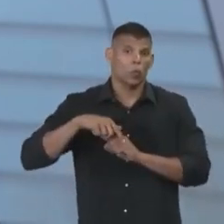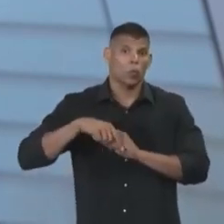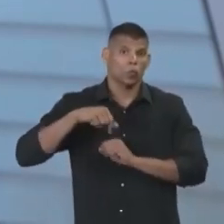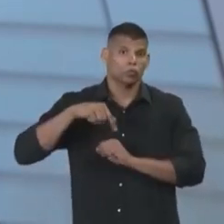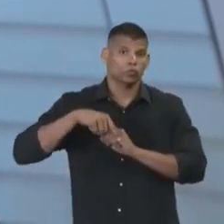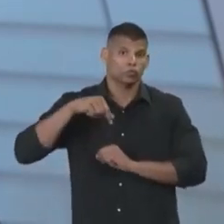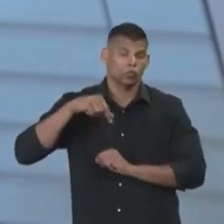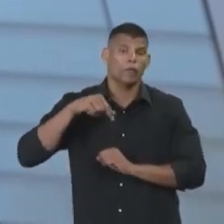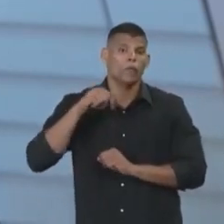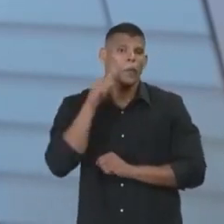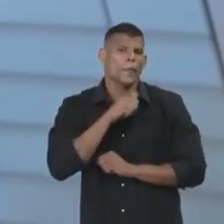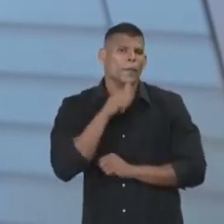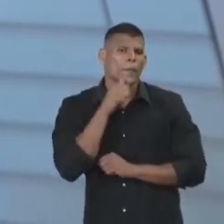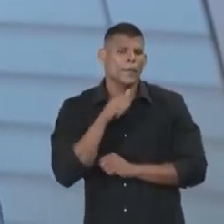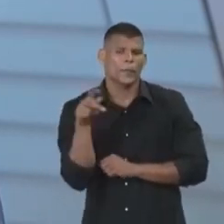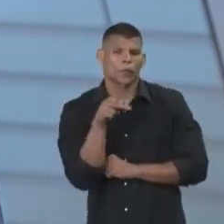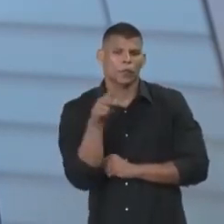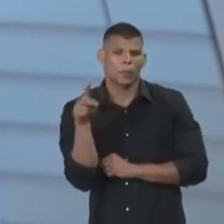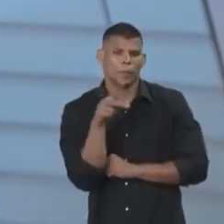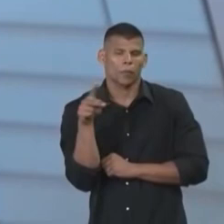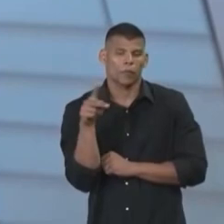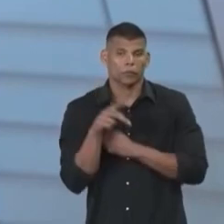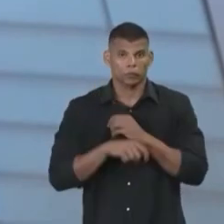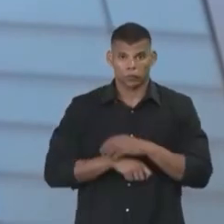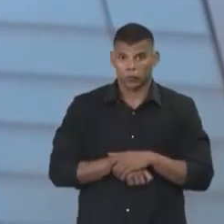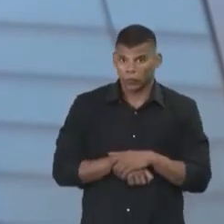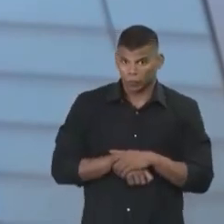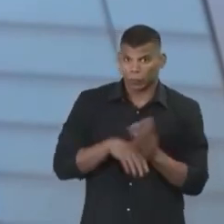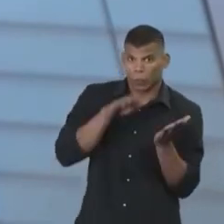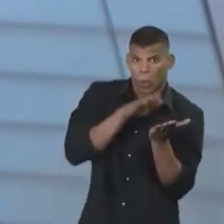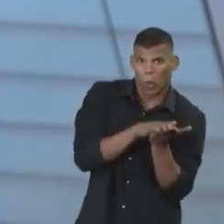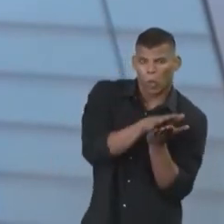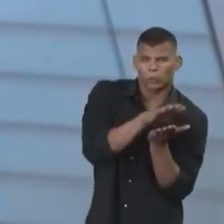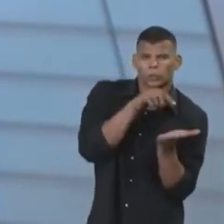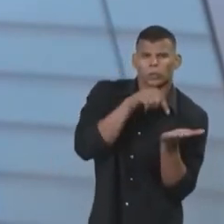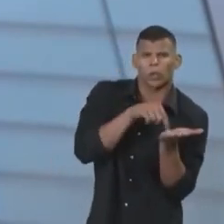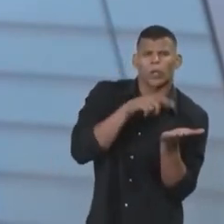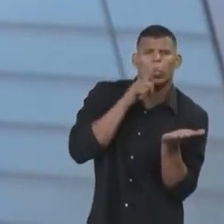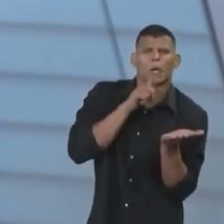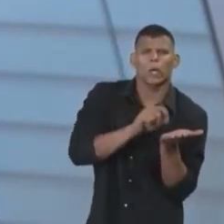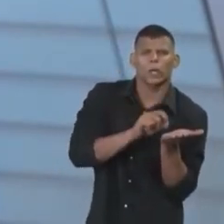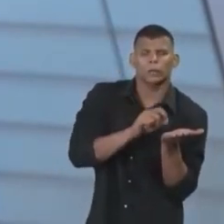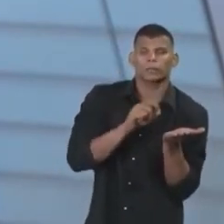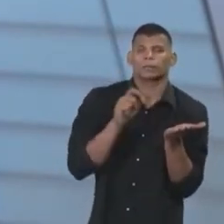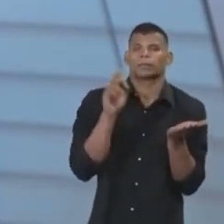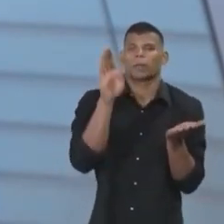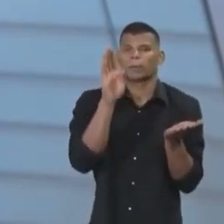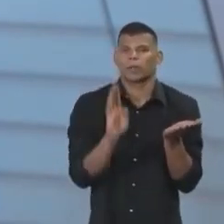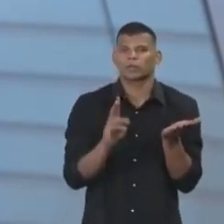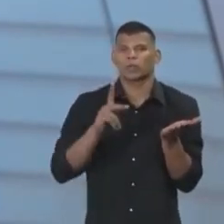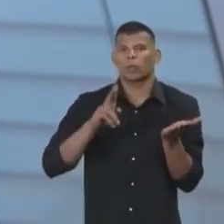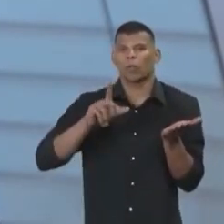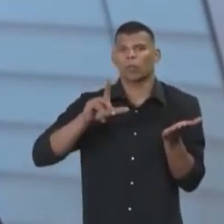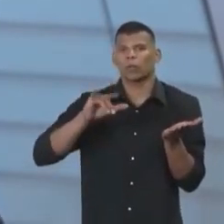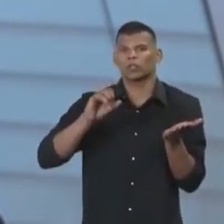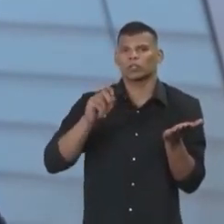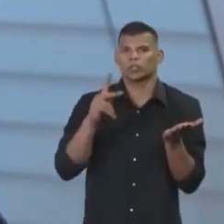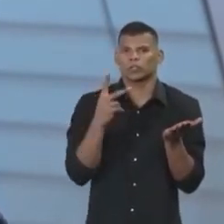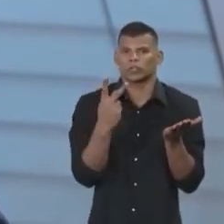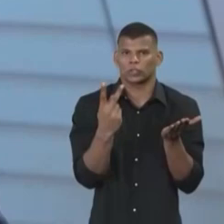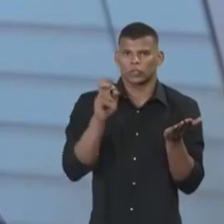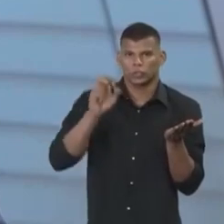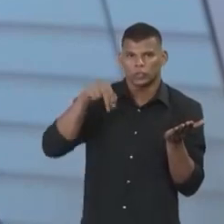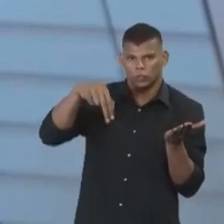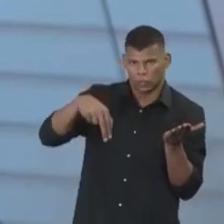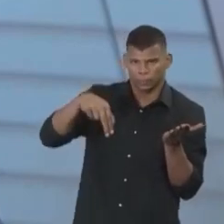Queiroz Caúla, e está sendo lançado pela editora Brasil Publishing. A doutora Blaine é conhecida